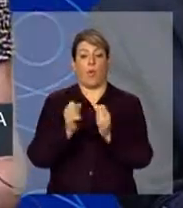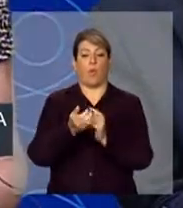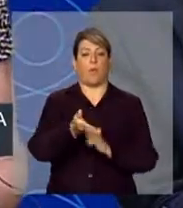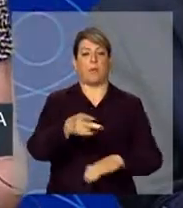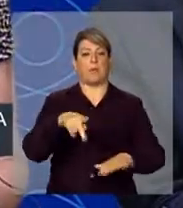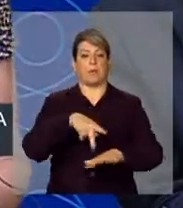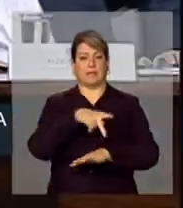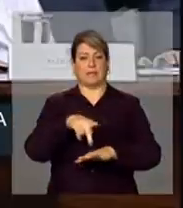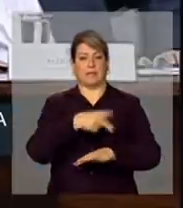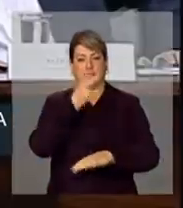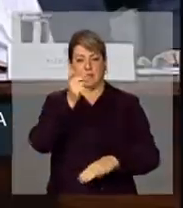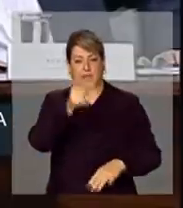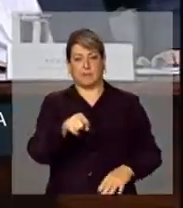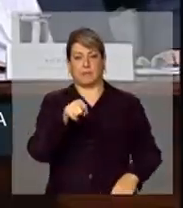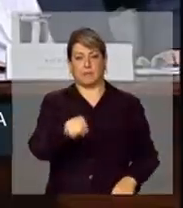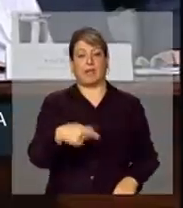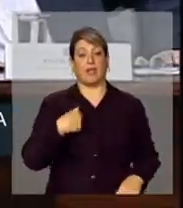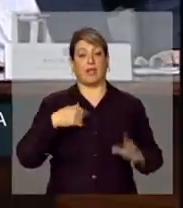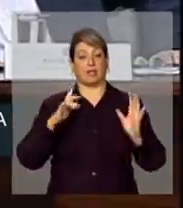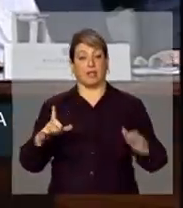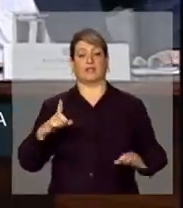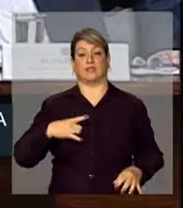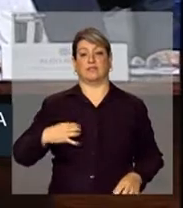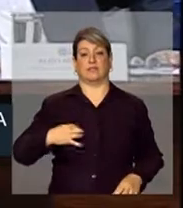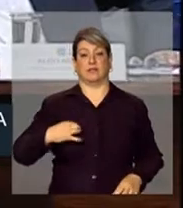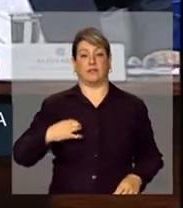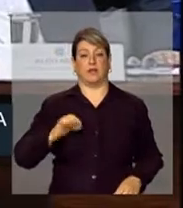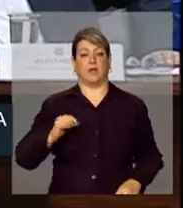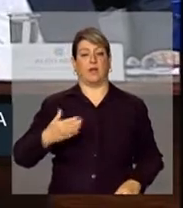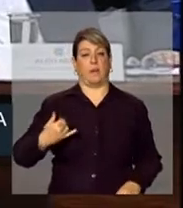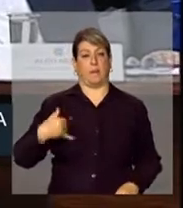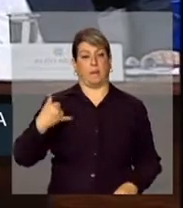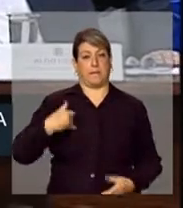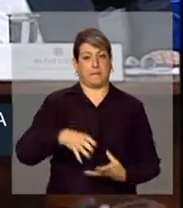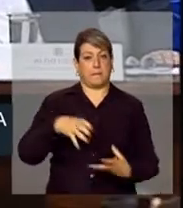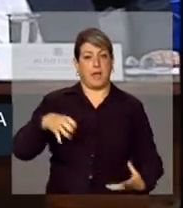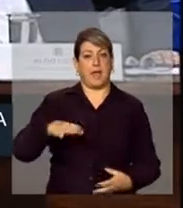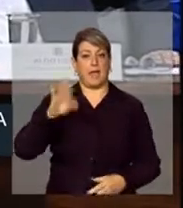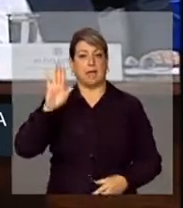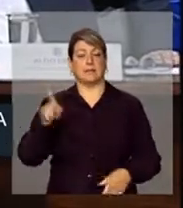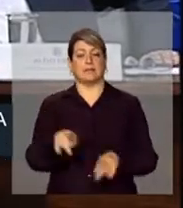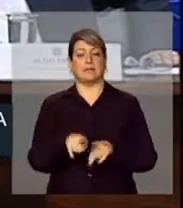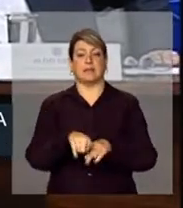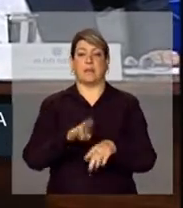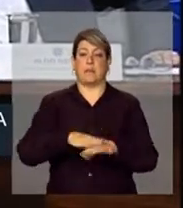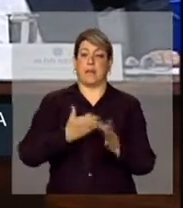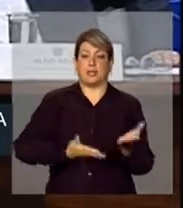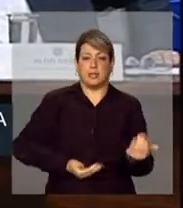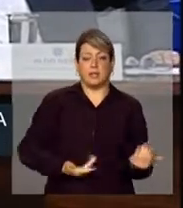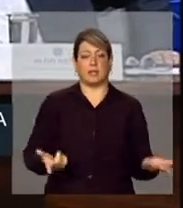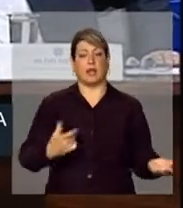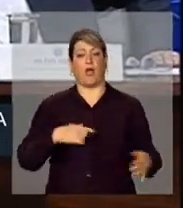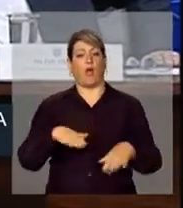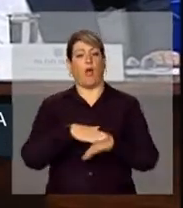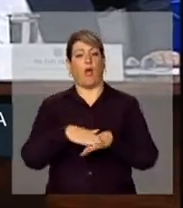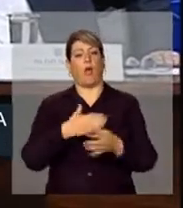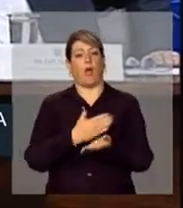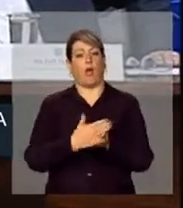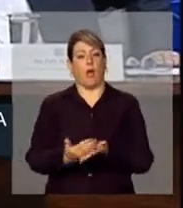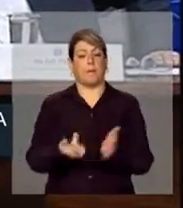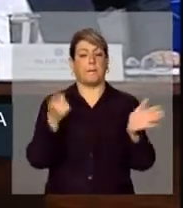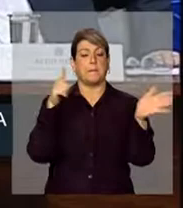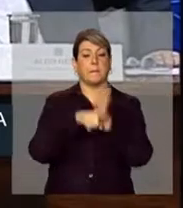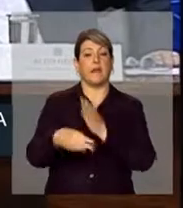aquela pessoa. Eu já tive voluntário mais idoso, voluntário mais jovem, e você começa a conversar, pergunta da vida da pessoa, pergunta